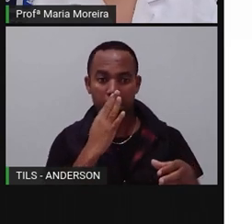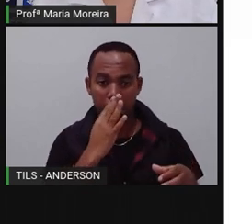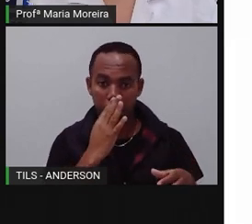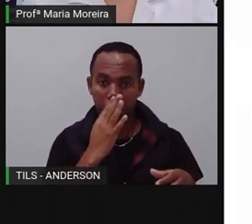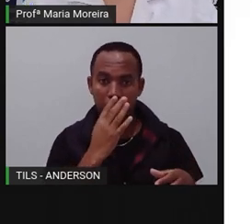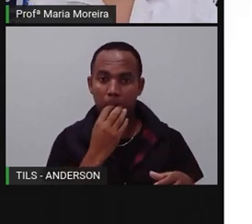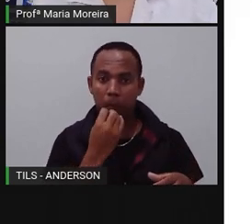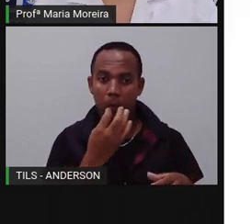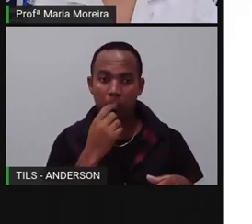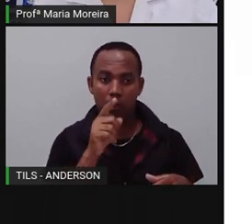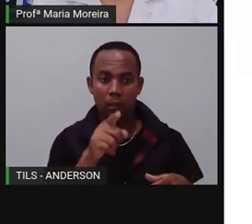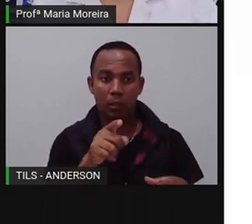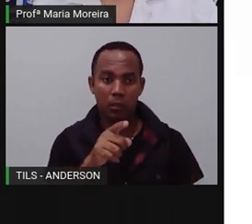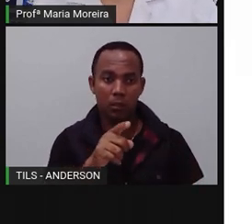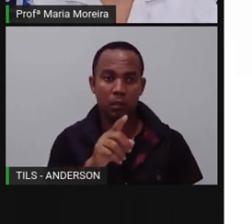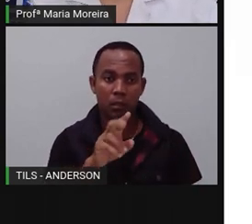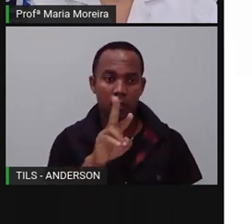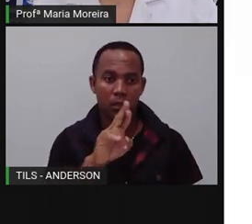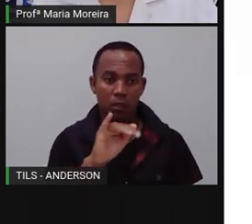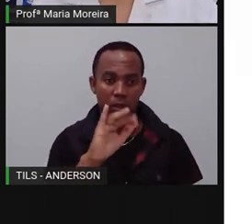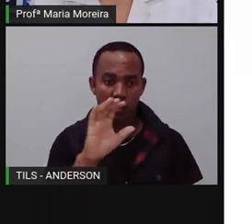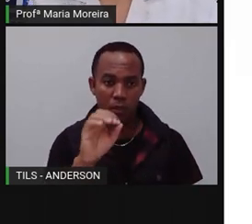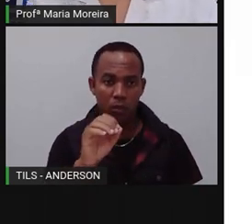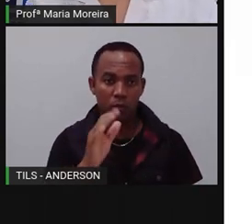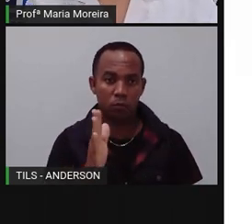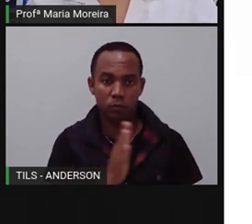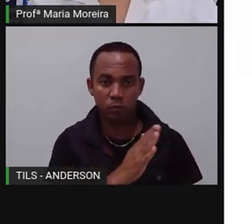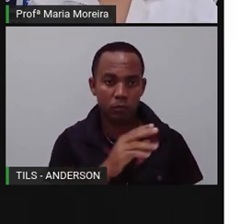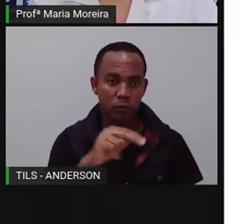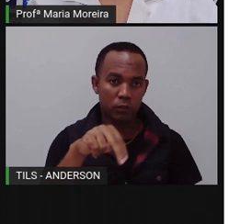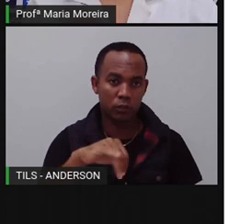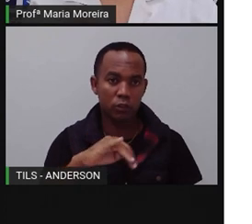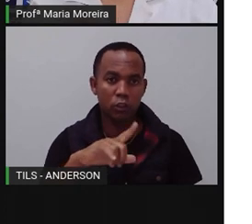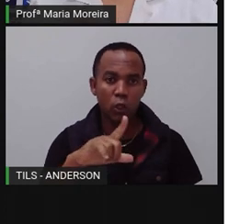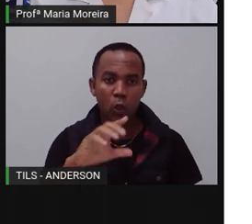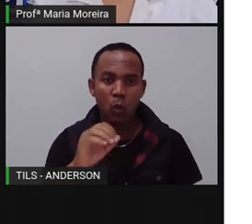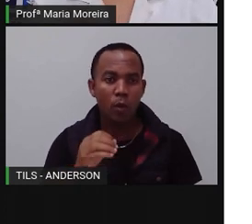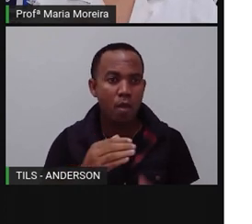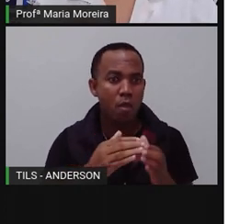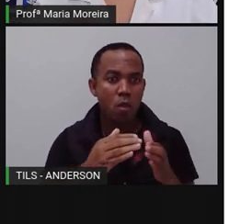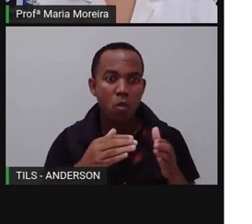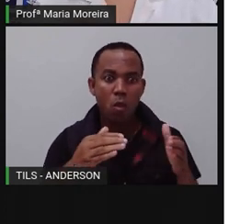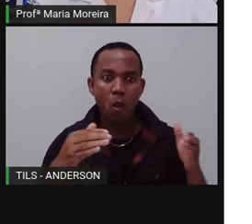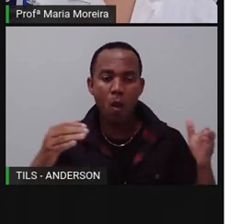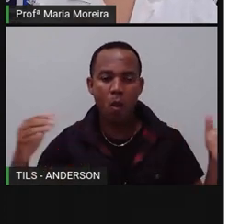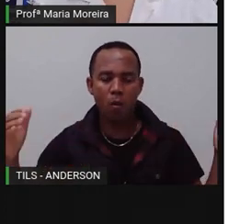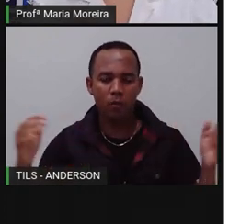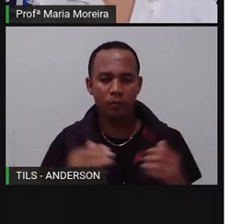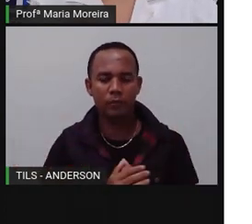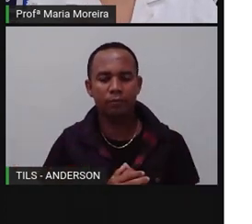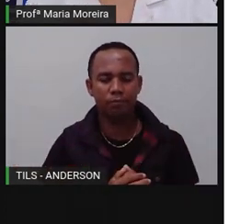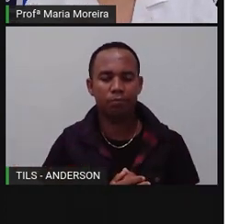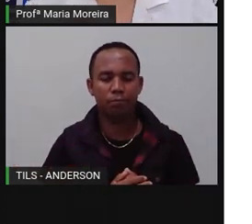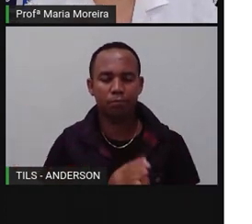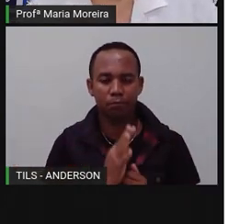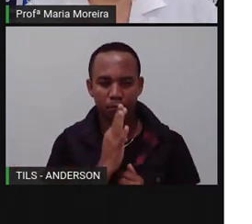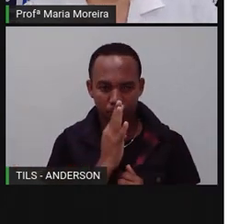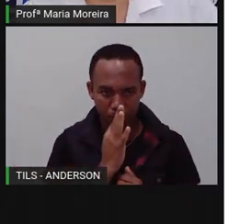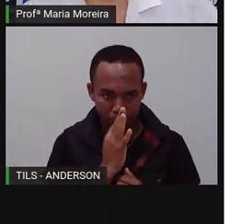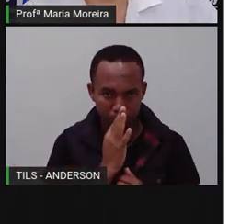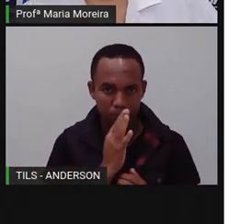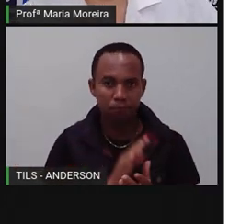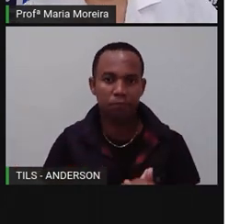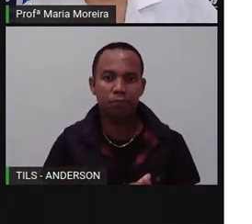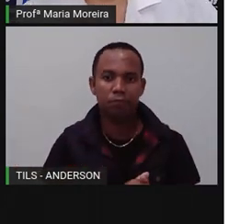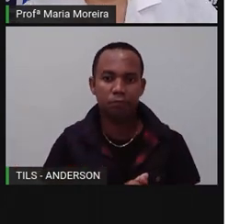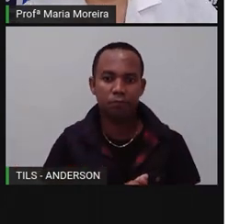impressionante. Então, o Rio Nilo pesquisa, e vejam os vídeos, é fantástico e lindíssimo, tá, tanto quanto o nosso aqui na